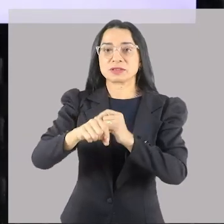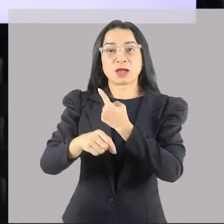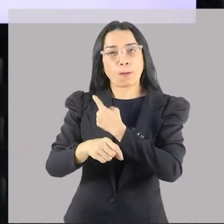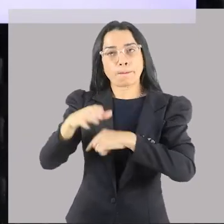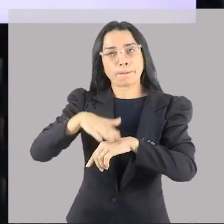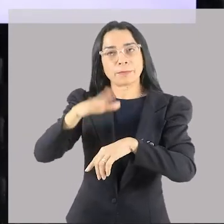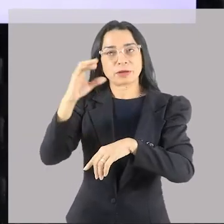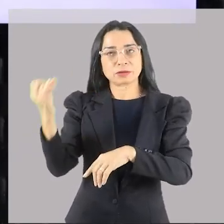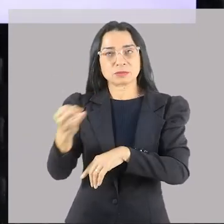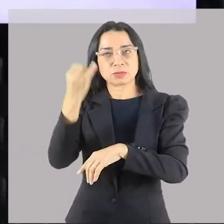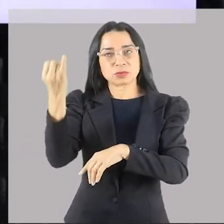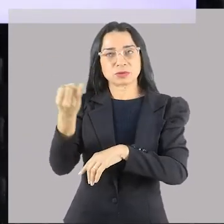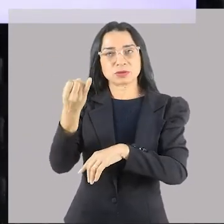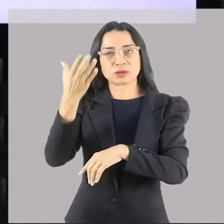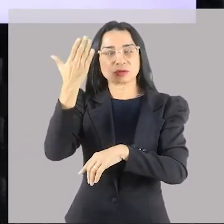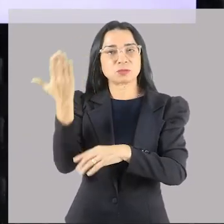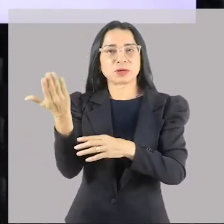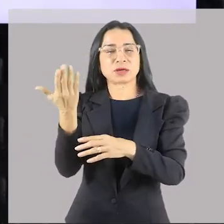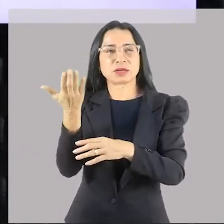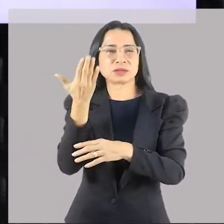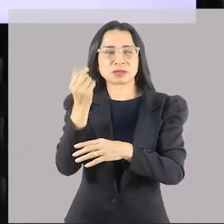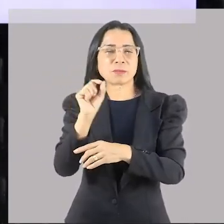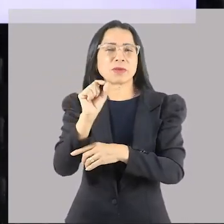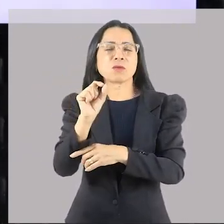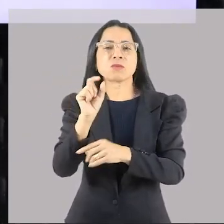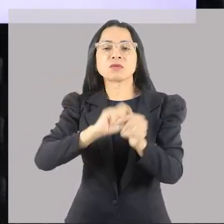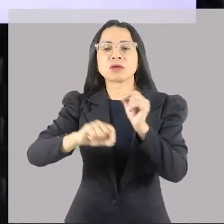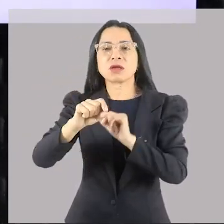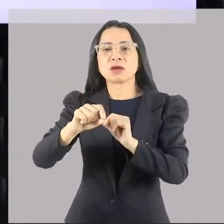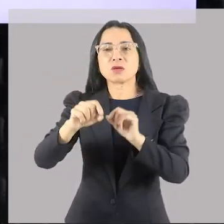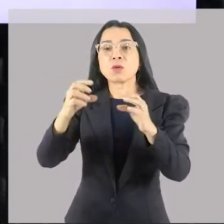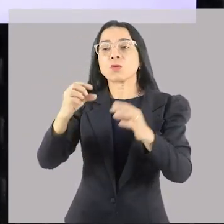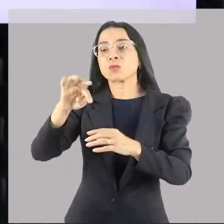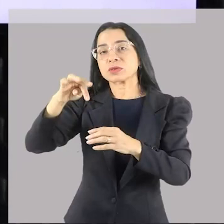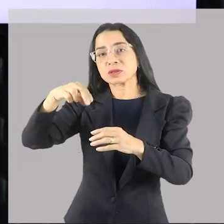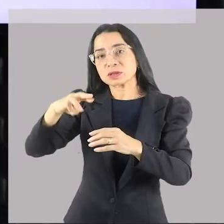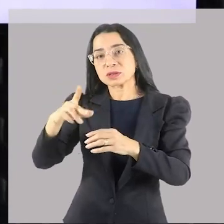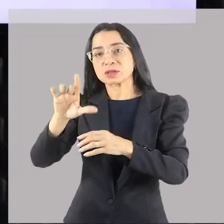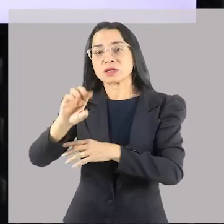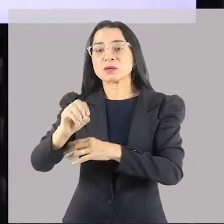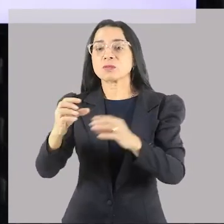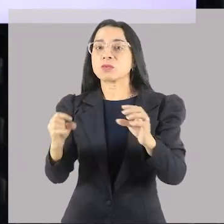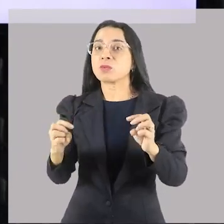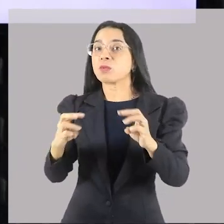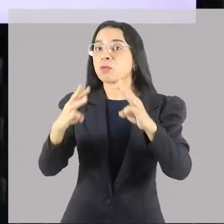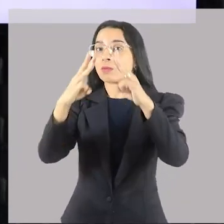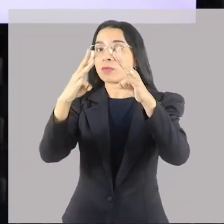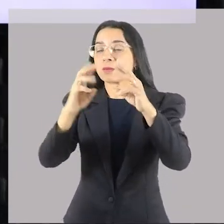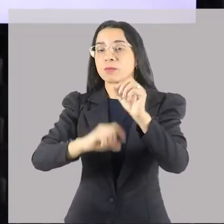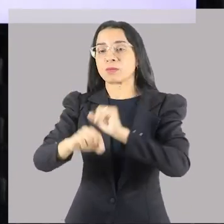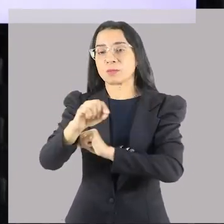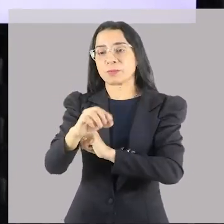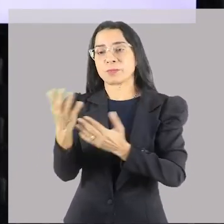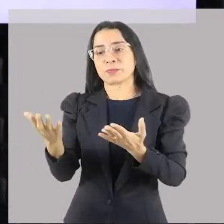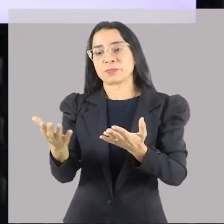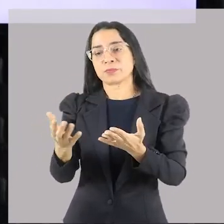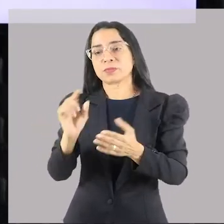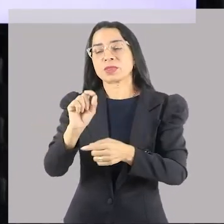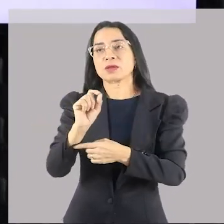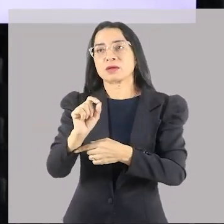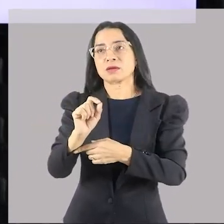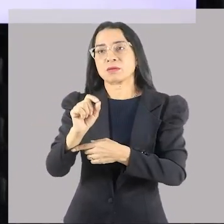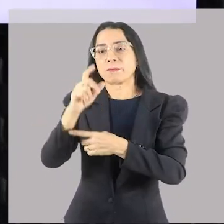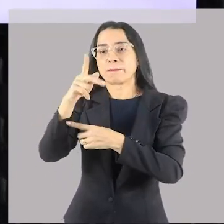importante para identificar os templos. Por exemplo, o templo grego mais importante na Acrópole de Atenas era